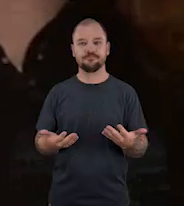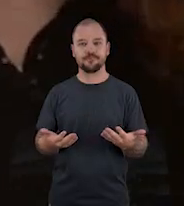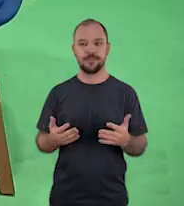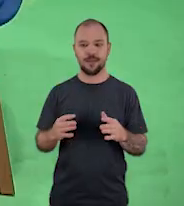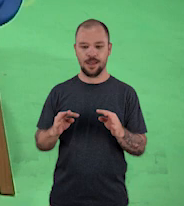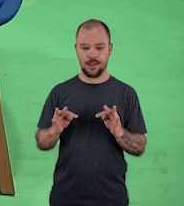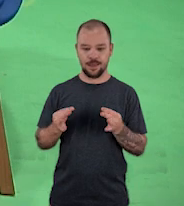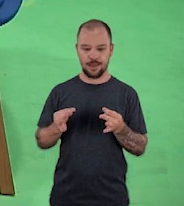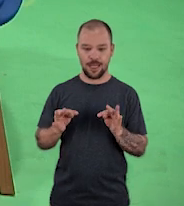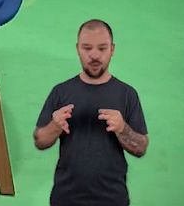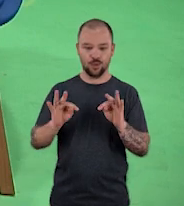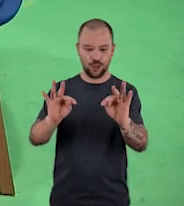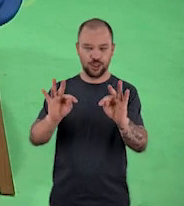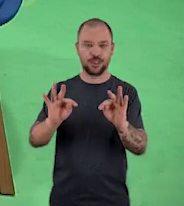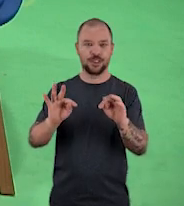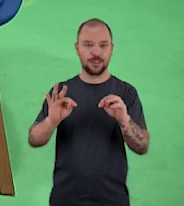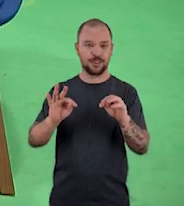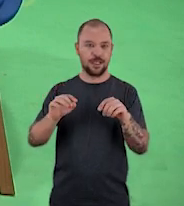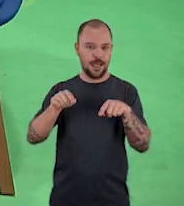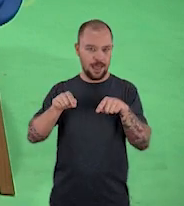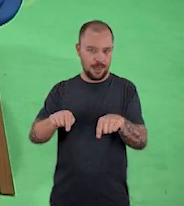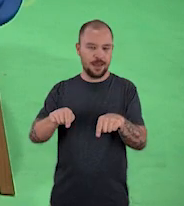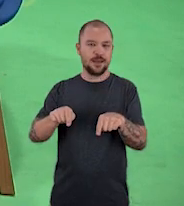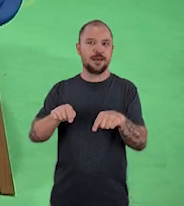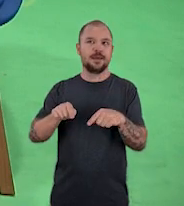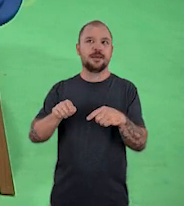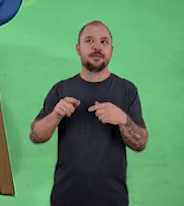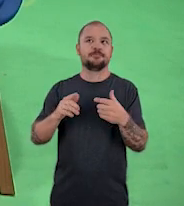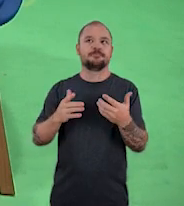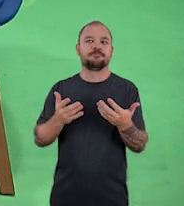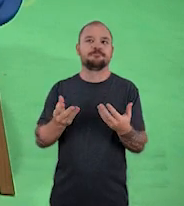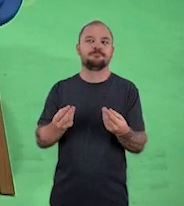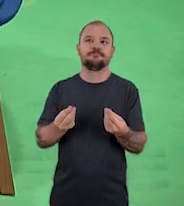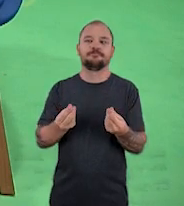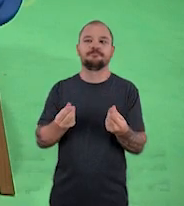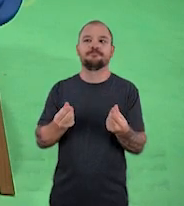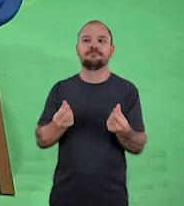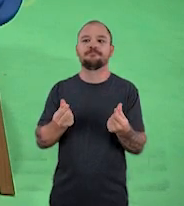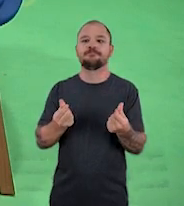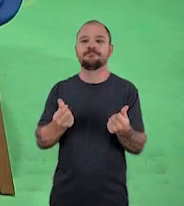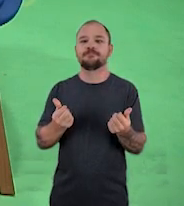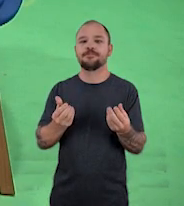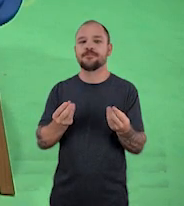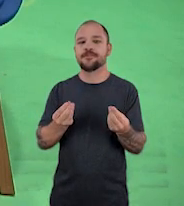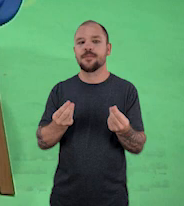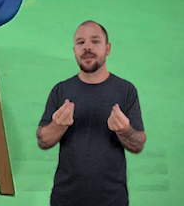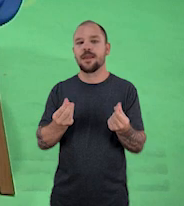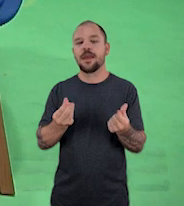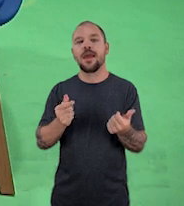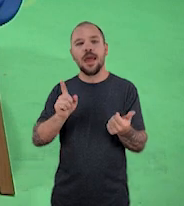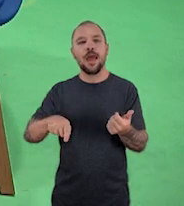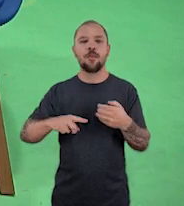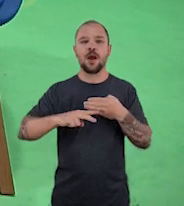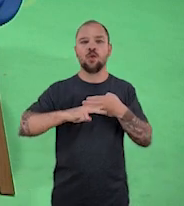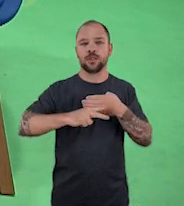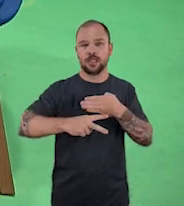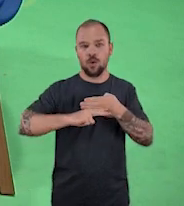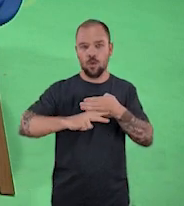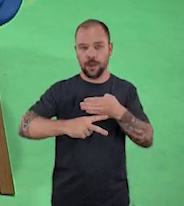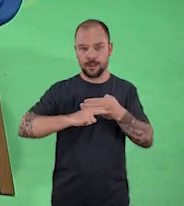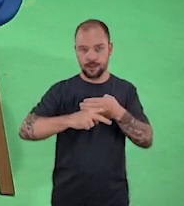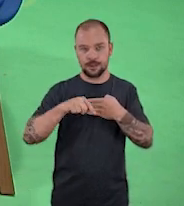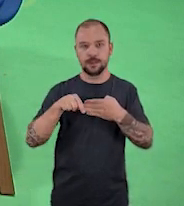Acho que a tecnologia, ao meu ver, ela costuma vir como uma